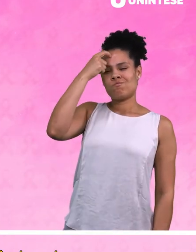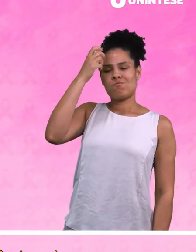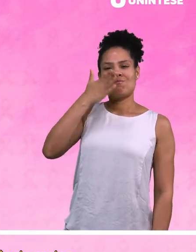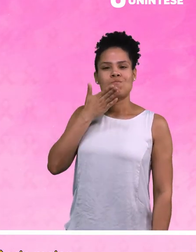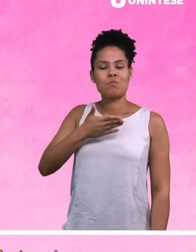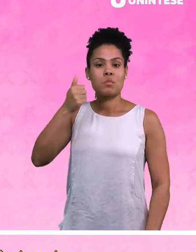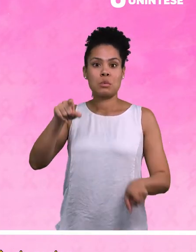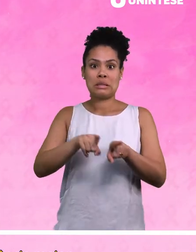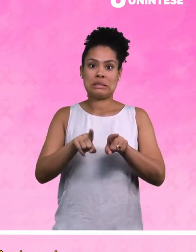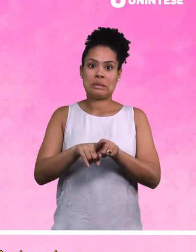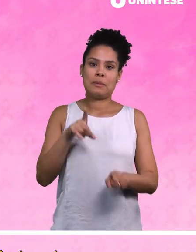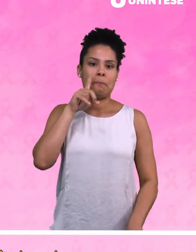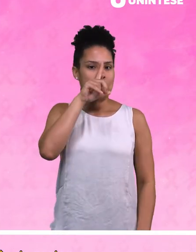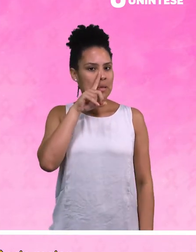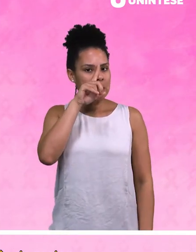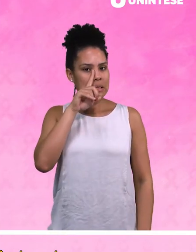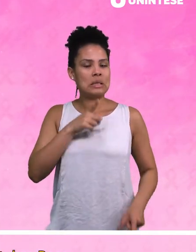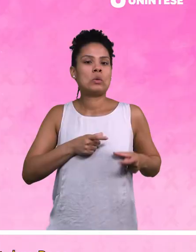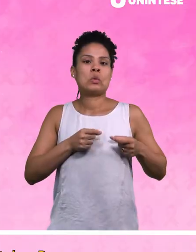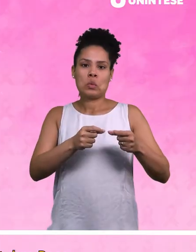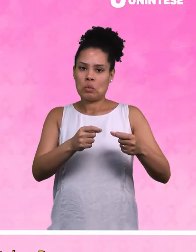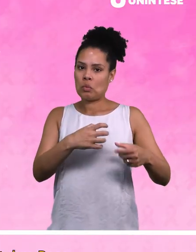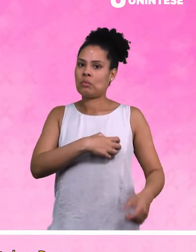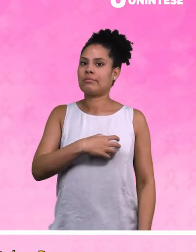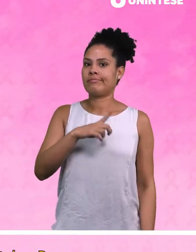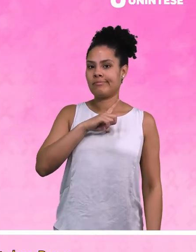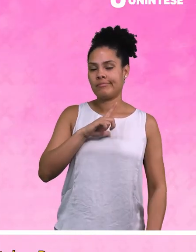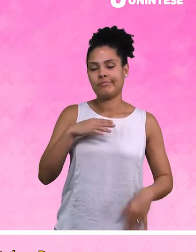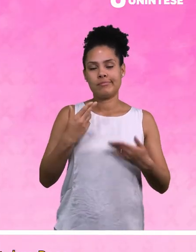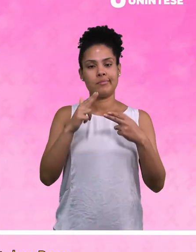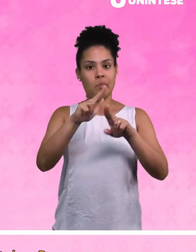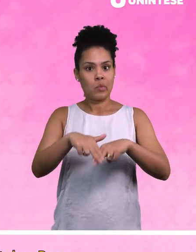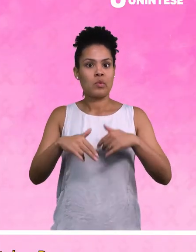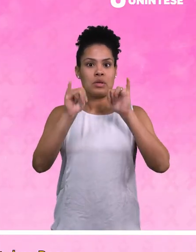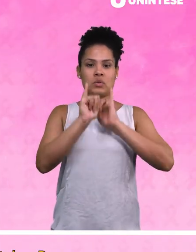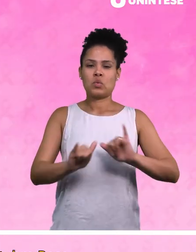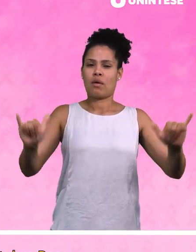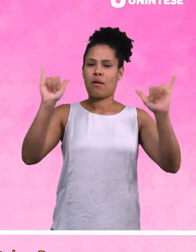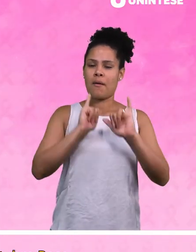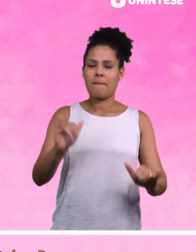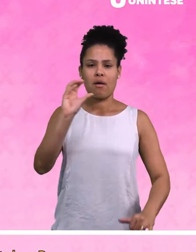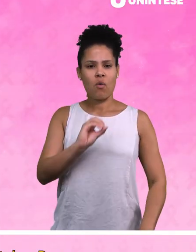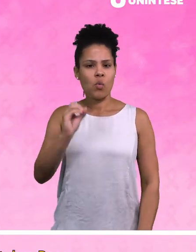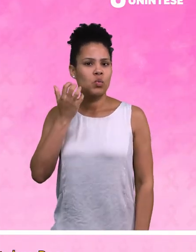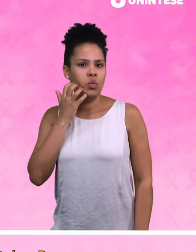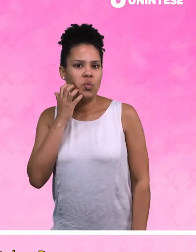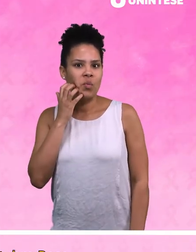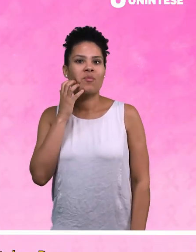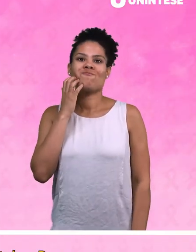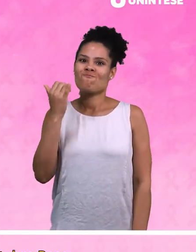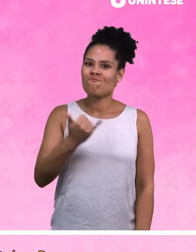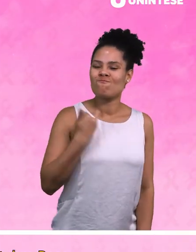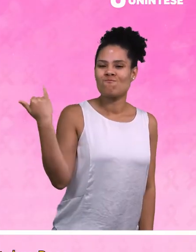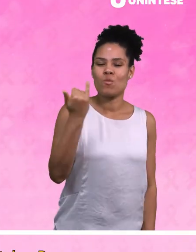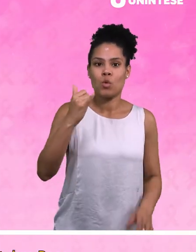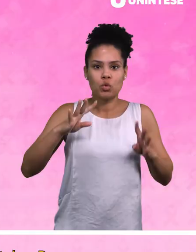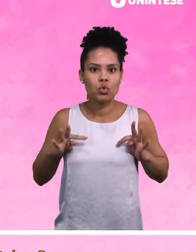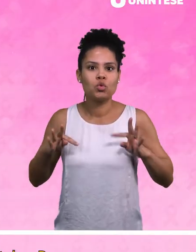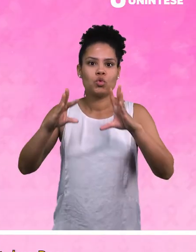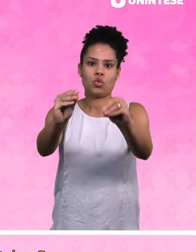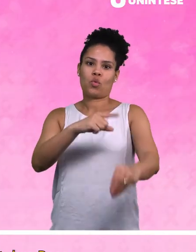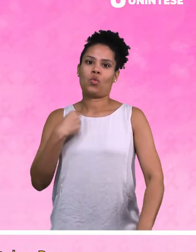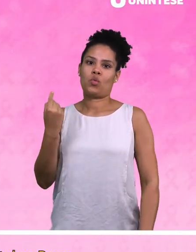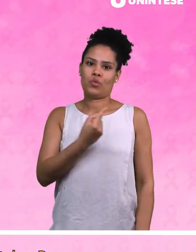assunto e os riscos que essa doença traz. Desta forma, campanhas como o Outubro Rosa precisam de atenção e